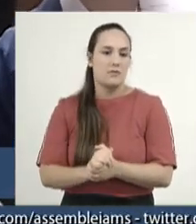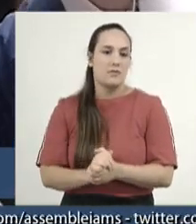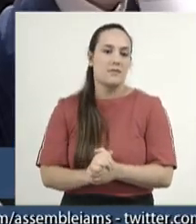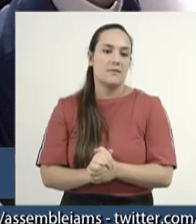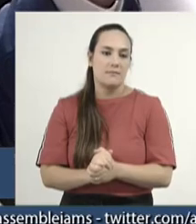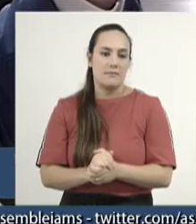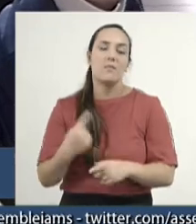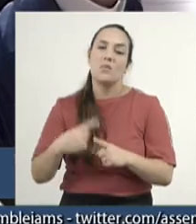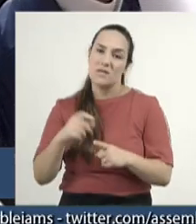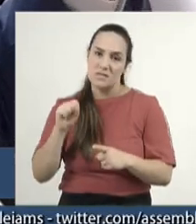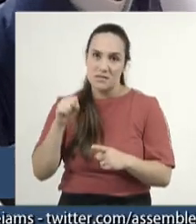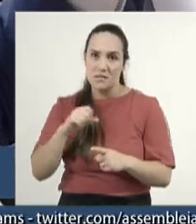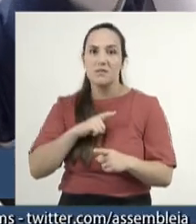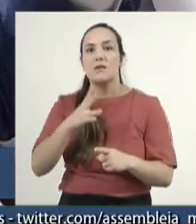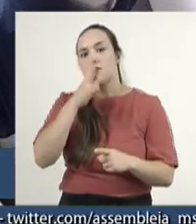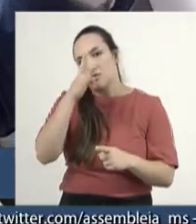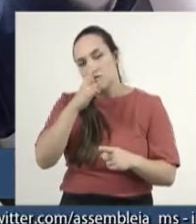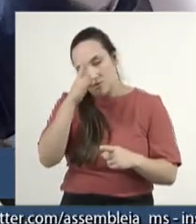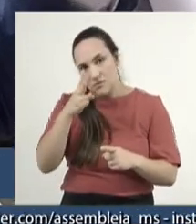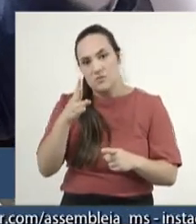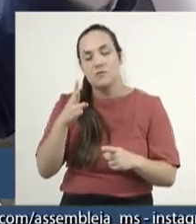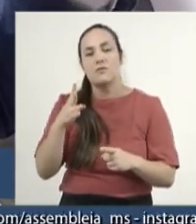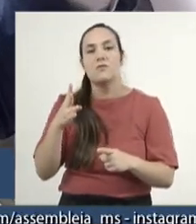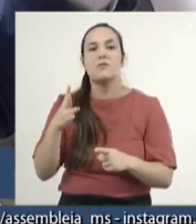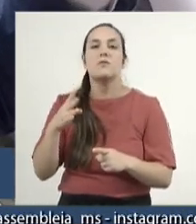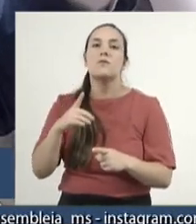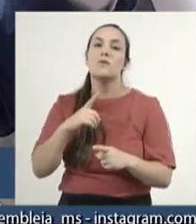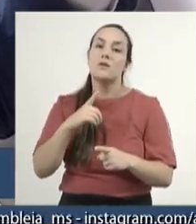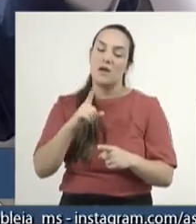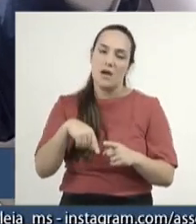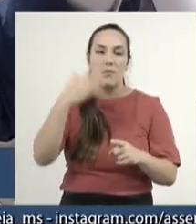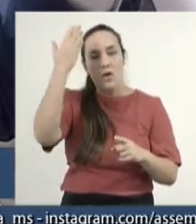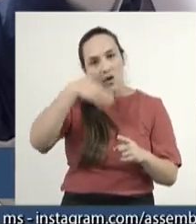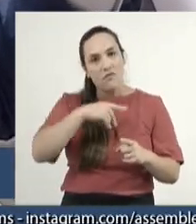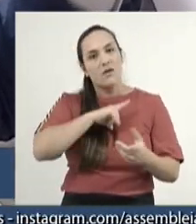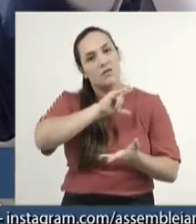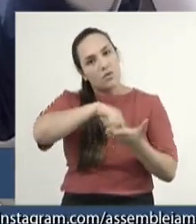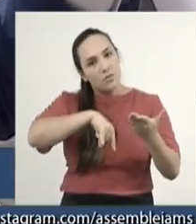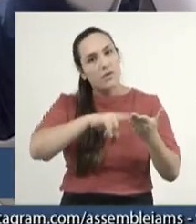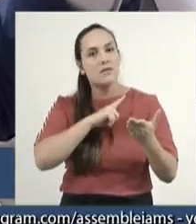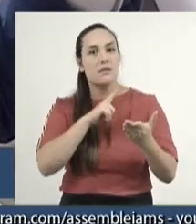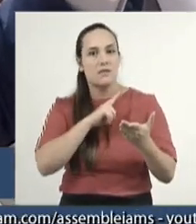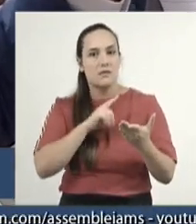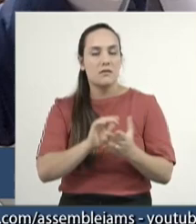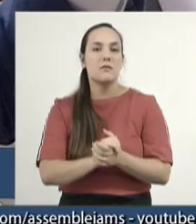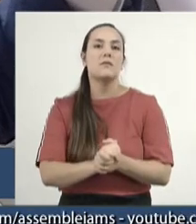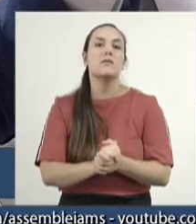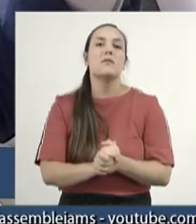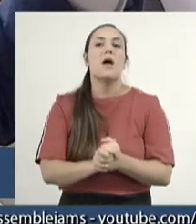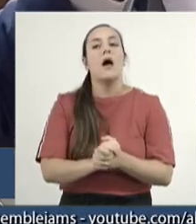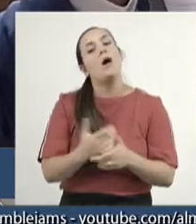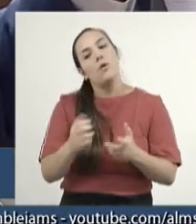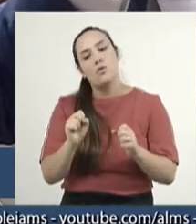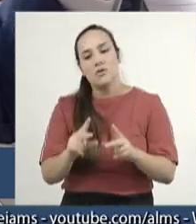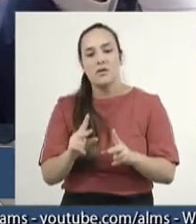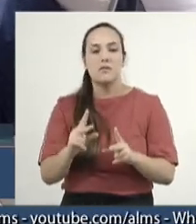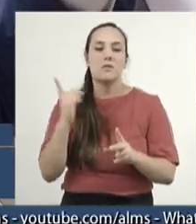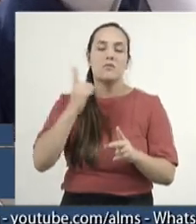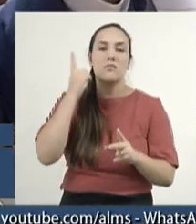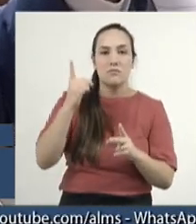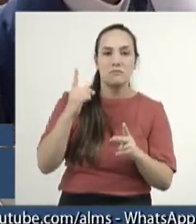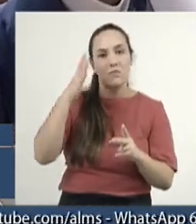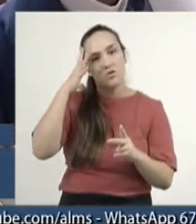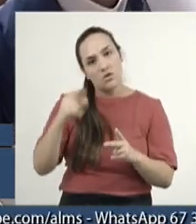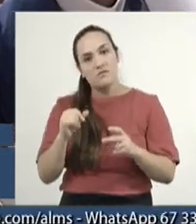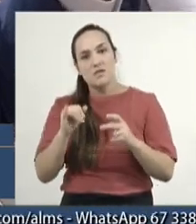existência da interferência e valida o documento que eu apresentei, e aí a questão dos deputados decidirem se a carta